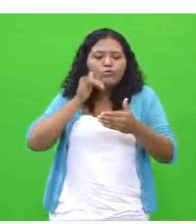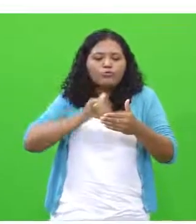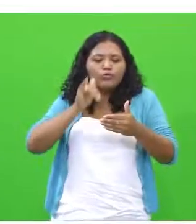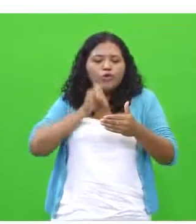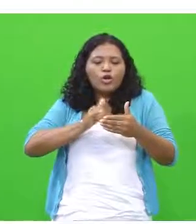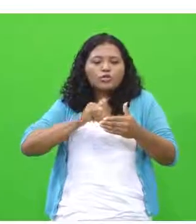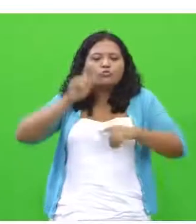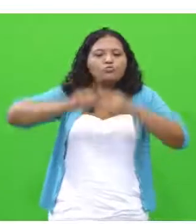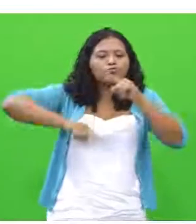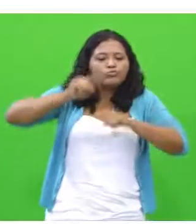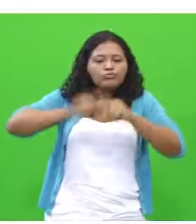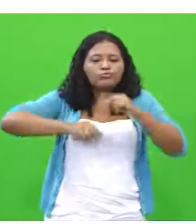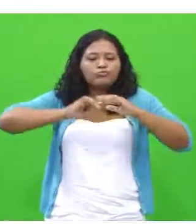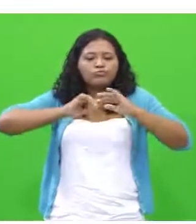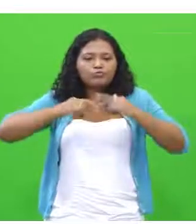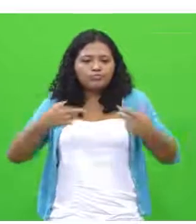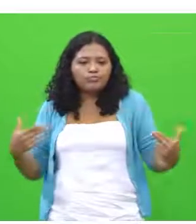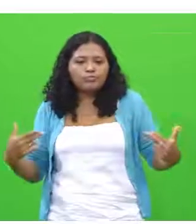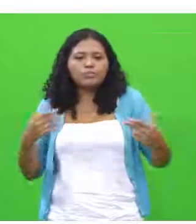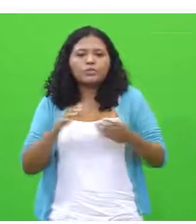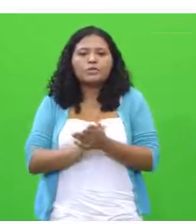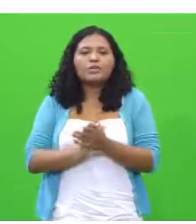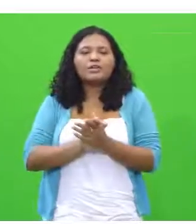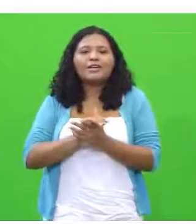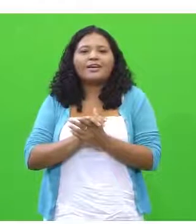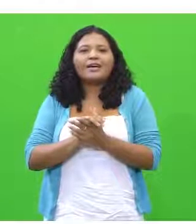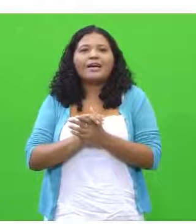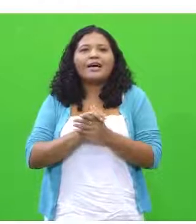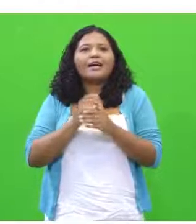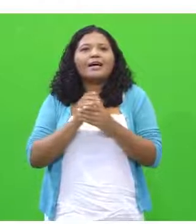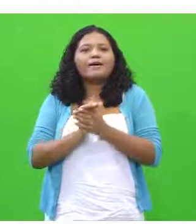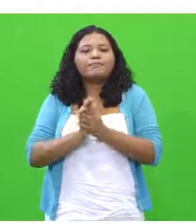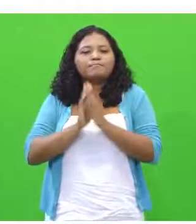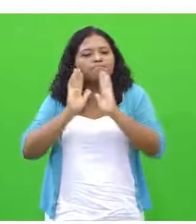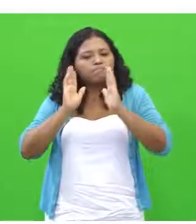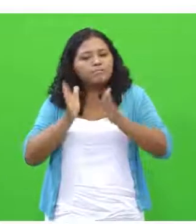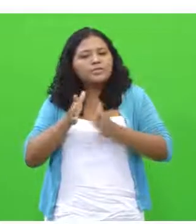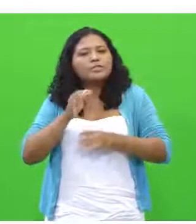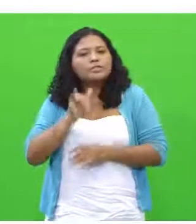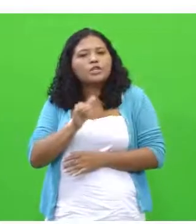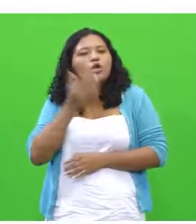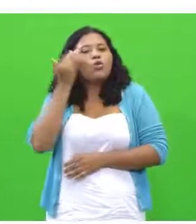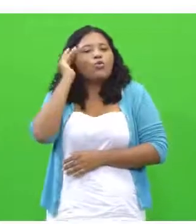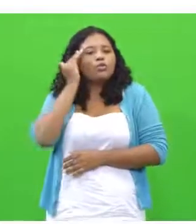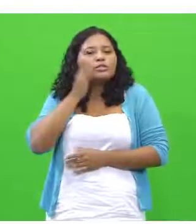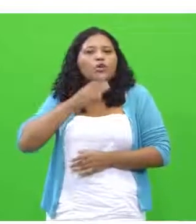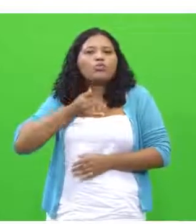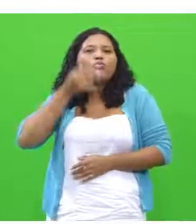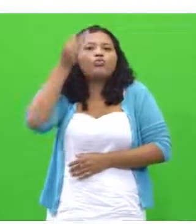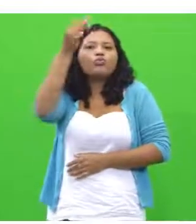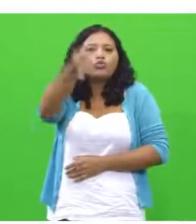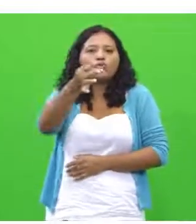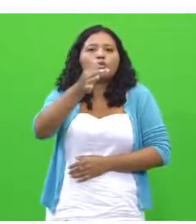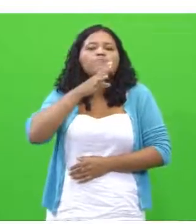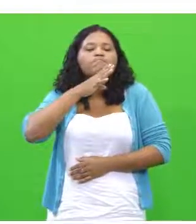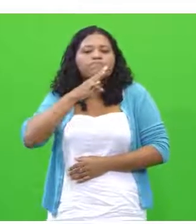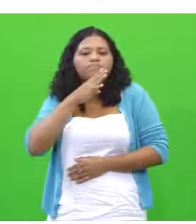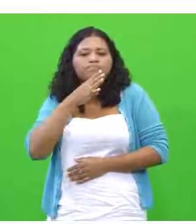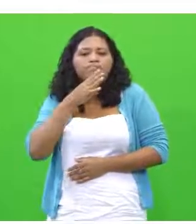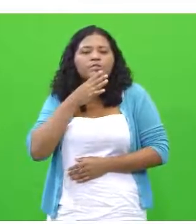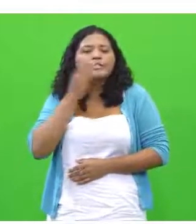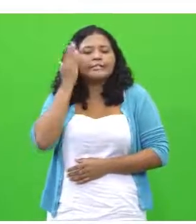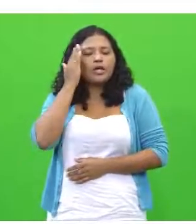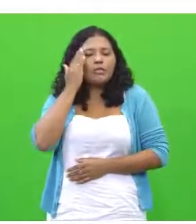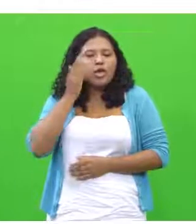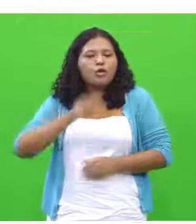produtos, só assim ela se tornará o consumidor do futuro, aquele capaz de saber o que é,